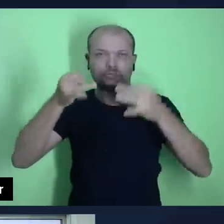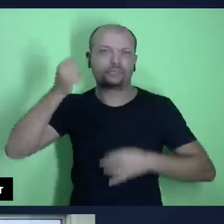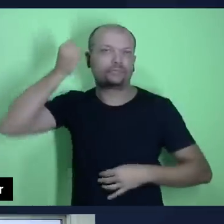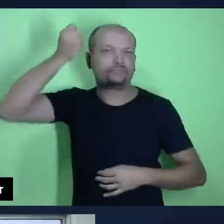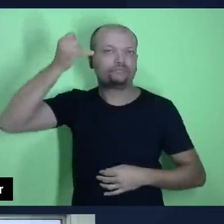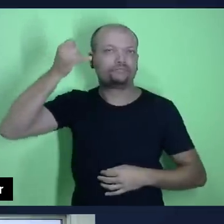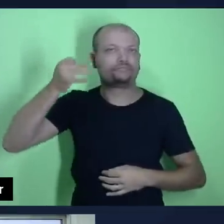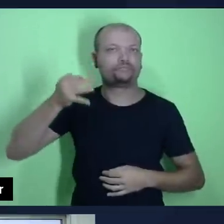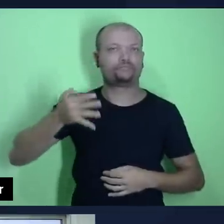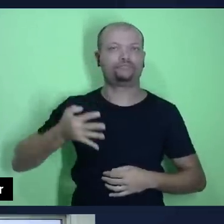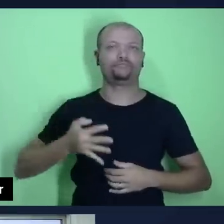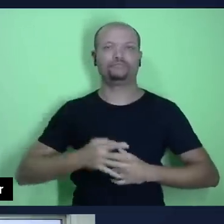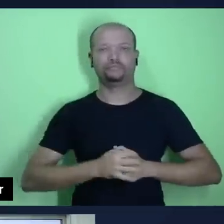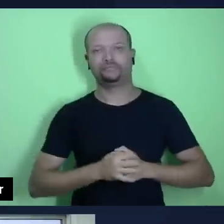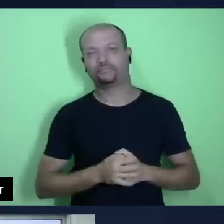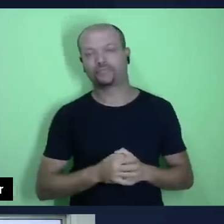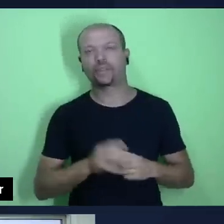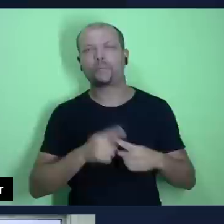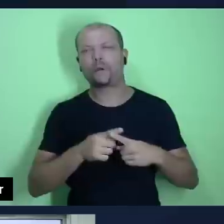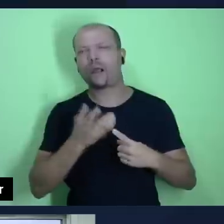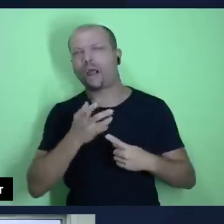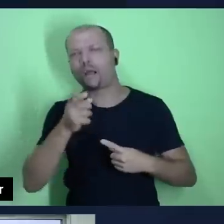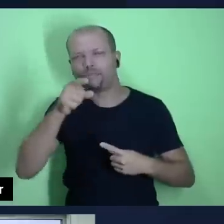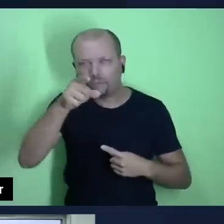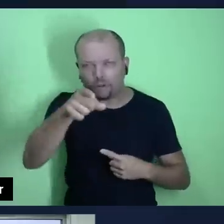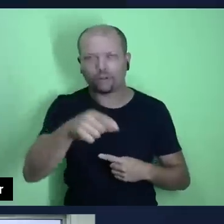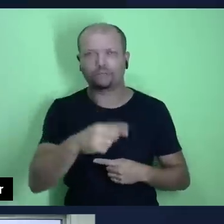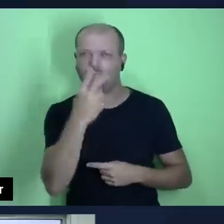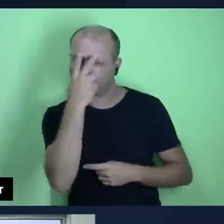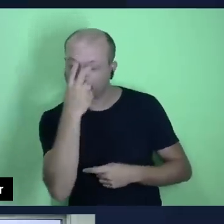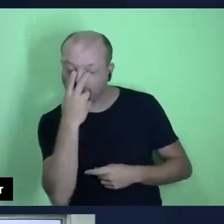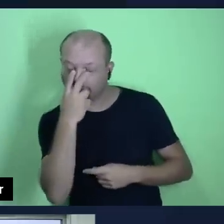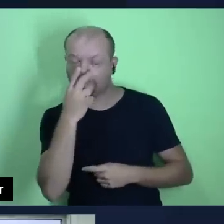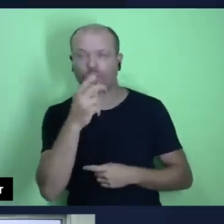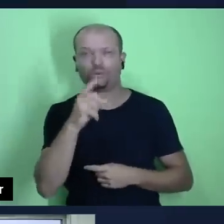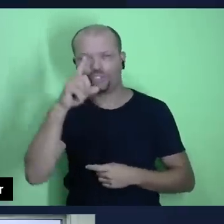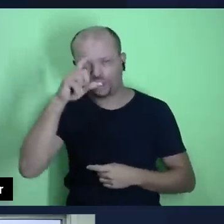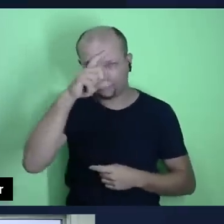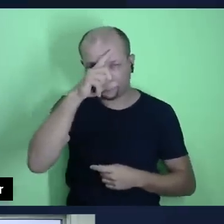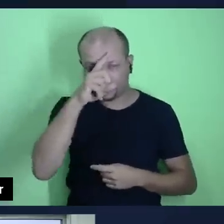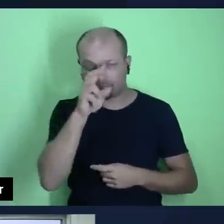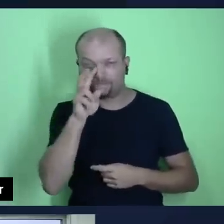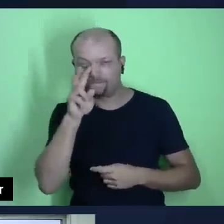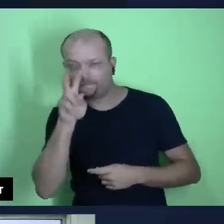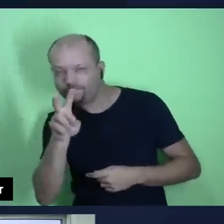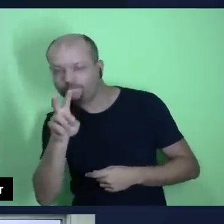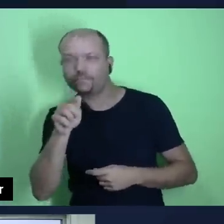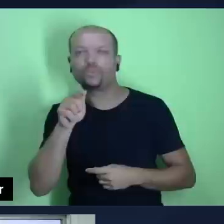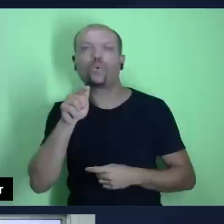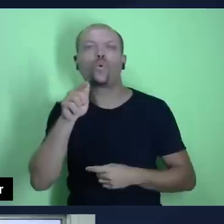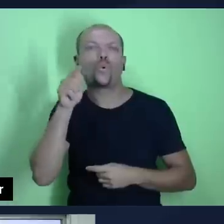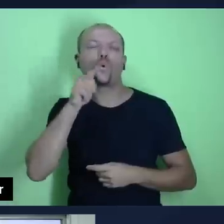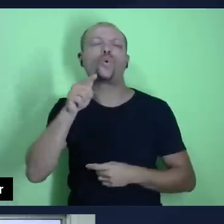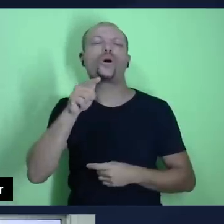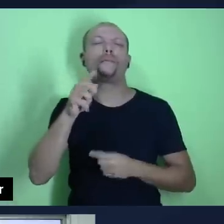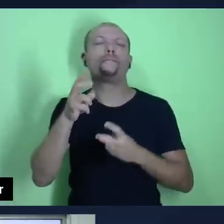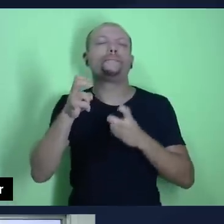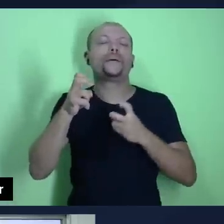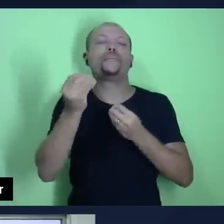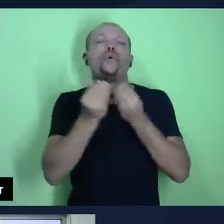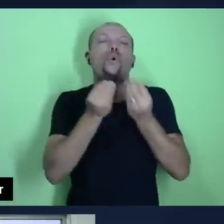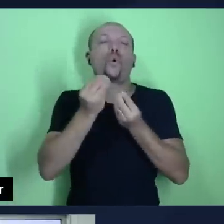porque queremos que você que é cego ou tem baixa visão, possa ter uma ideia de como aqui estamos.